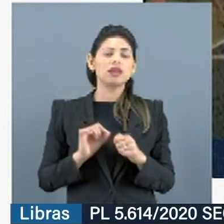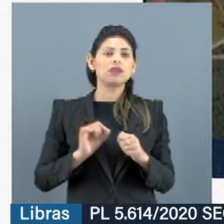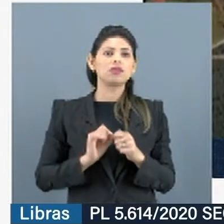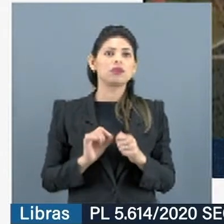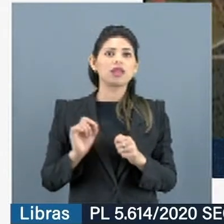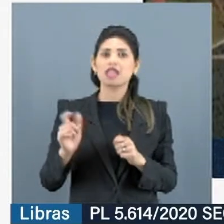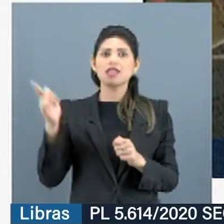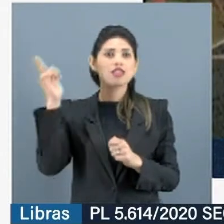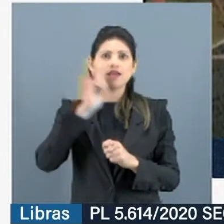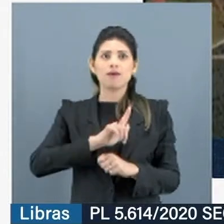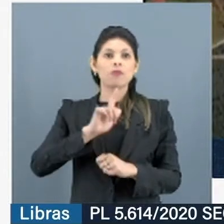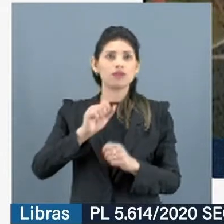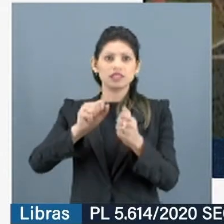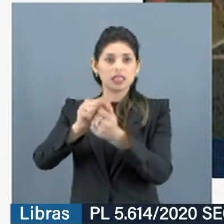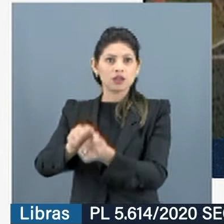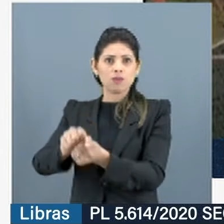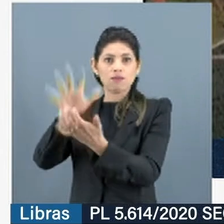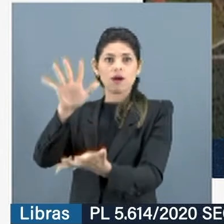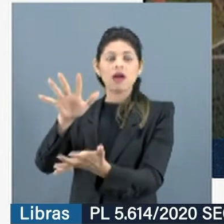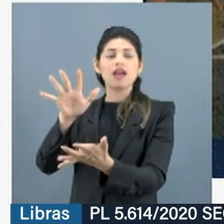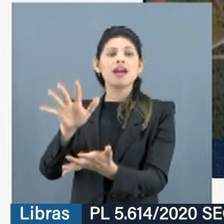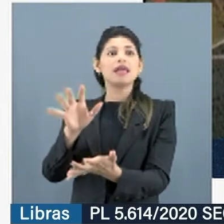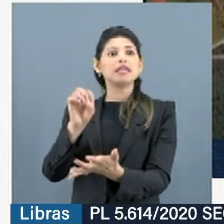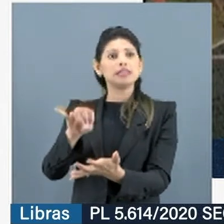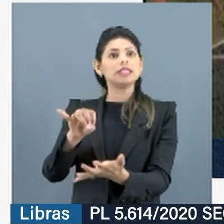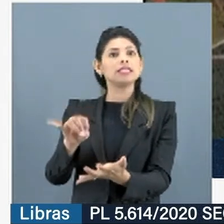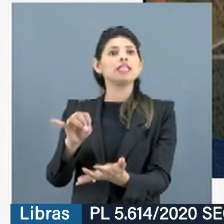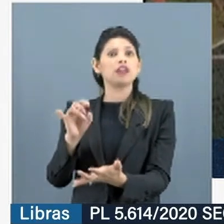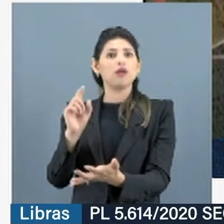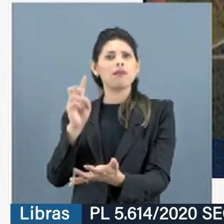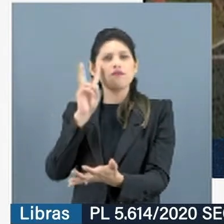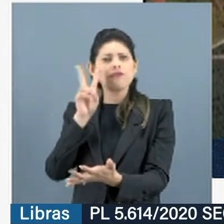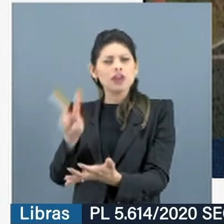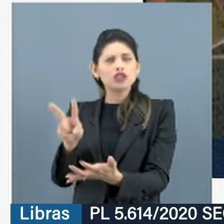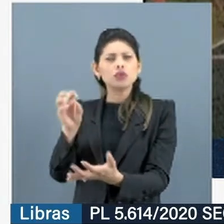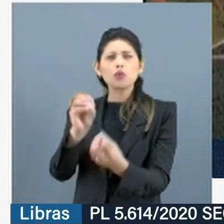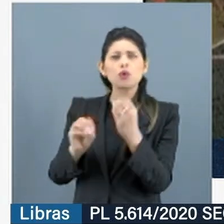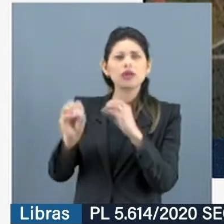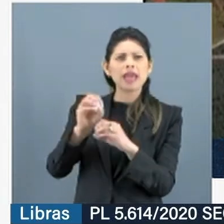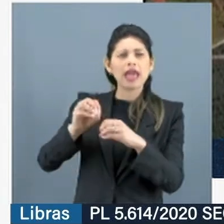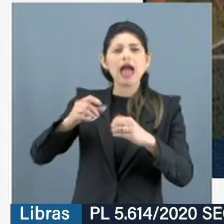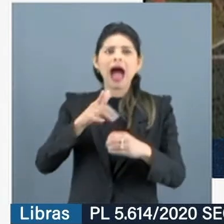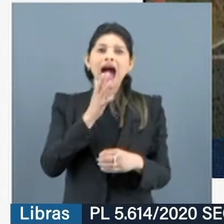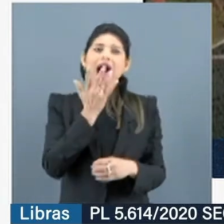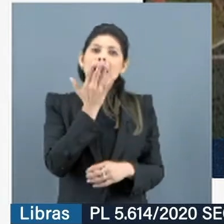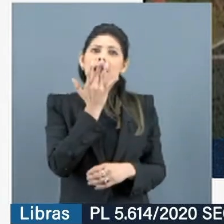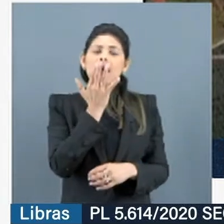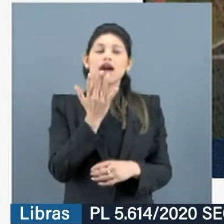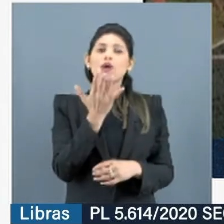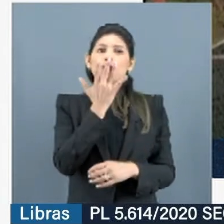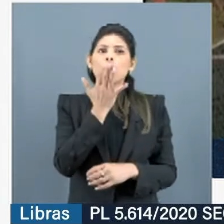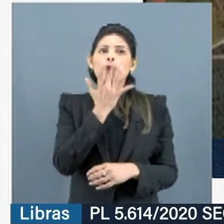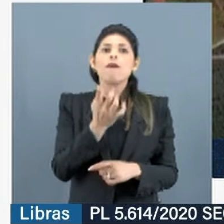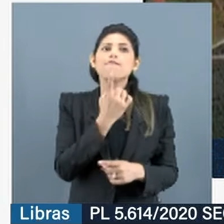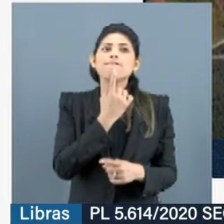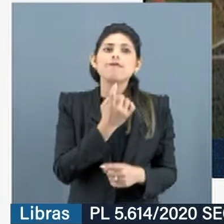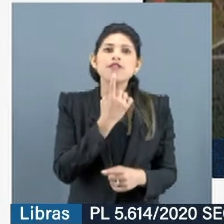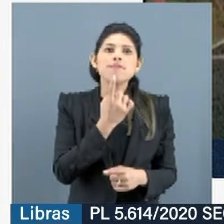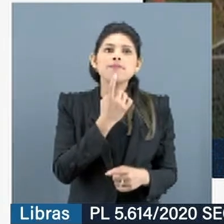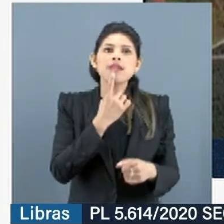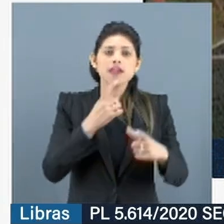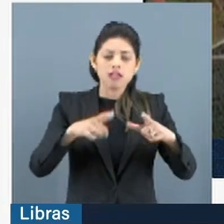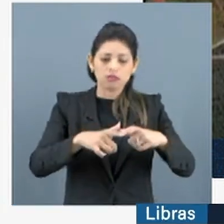conseguiram acionar a bomba. Mas, se tivesse acionado, olha o raio. O vermelho era um raio, um raio claro de mortes.